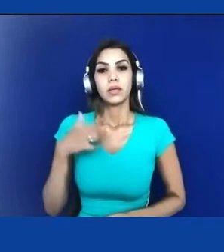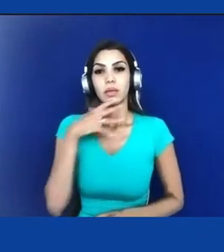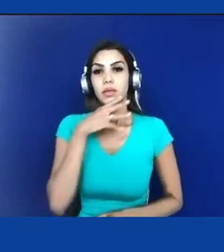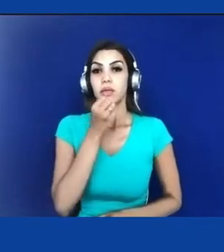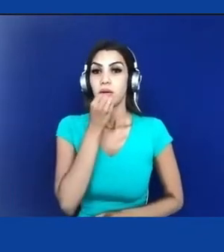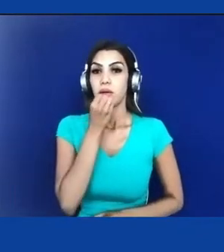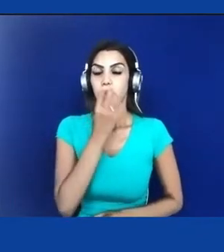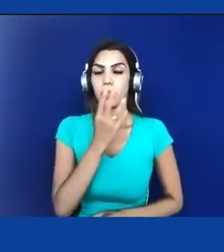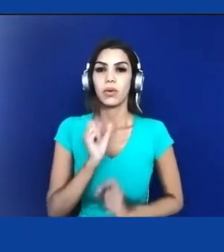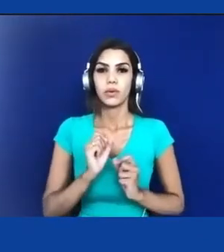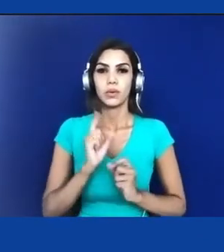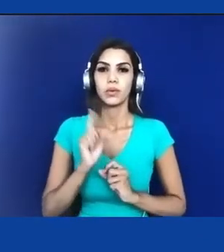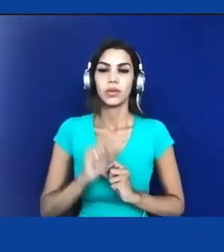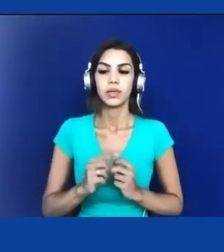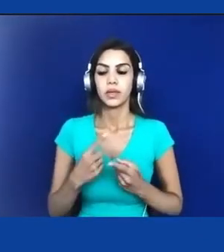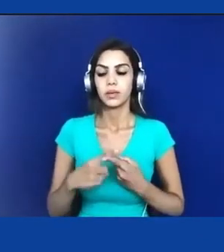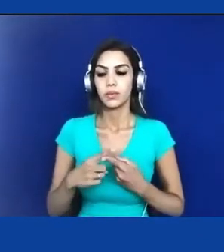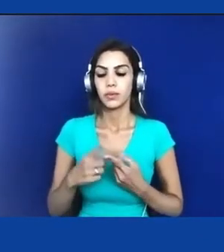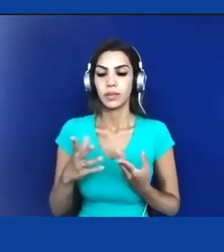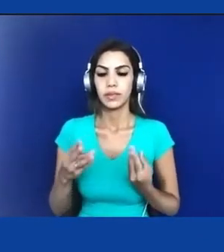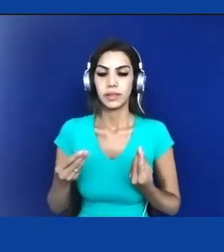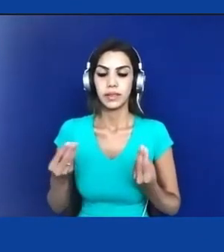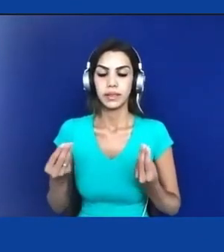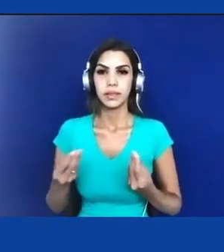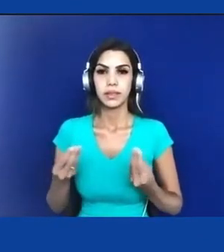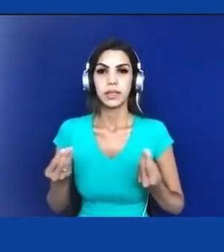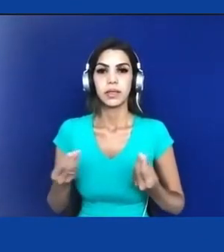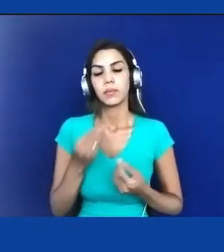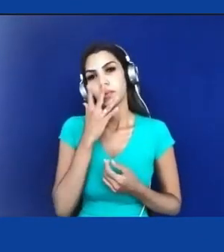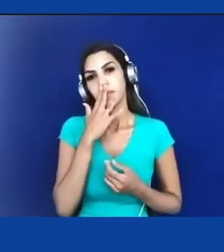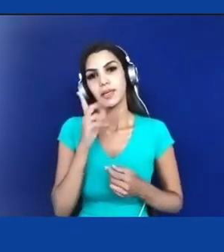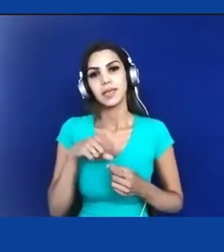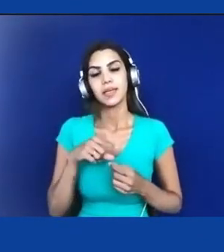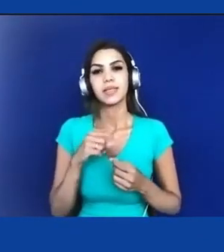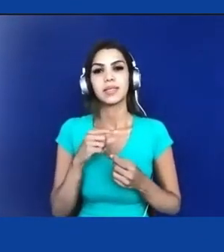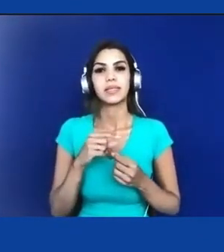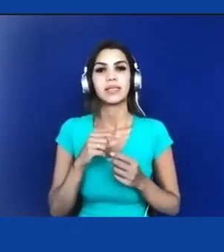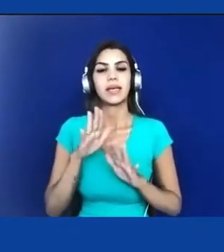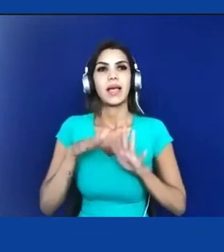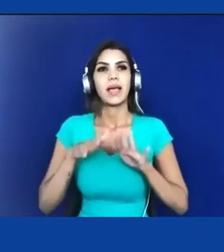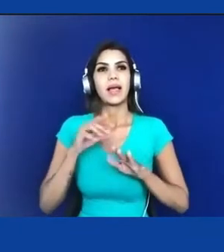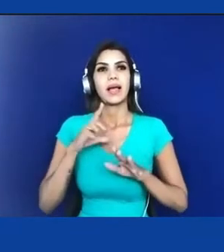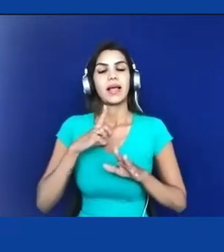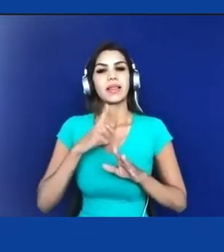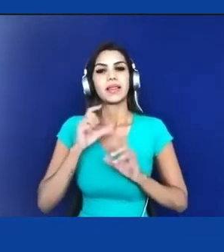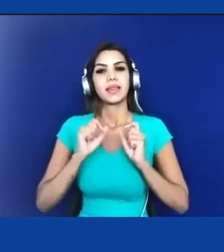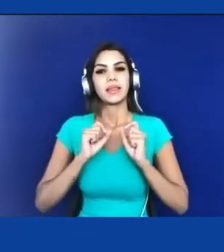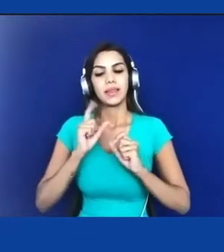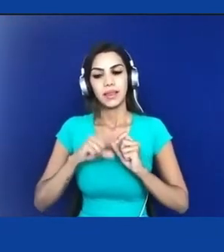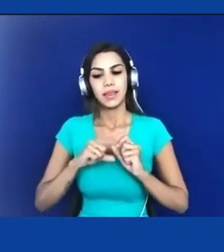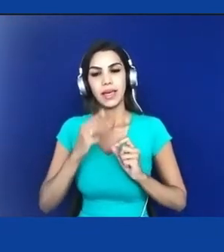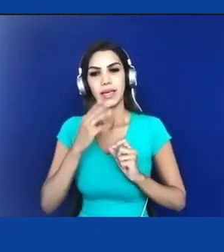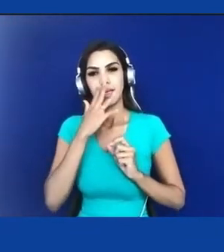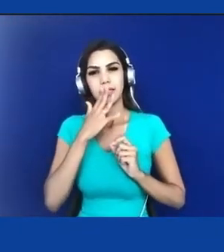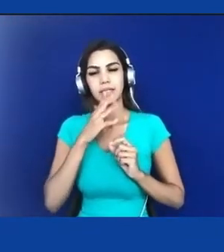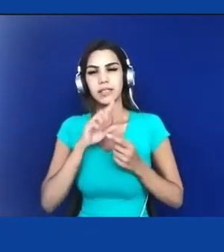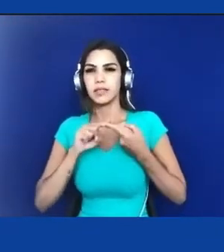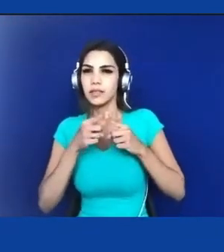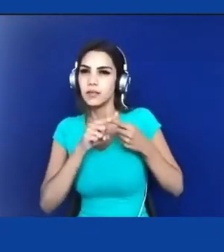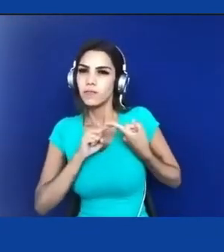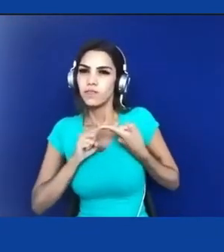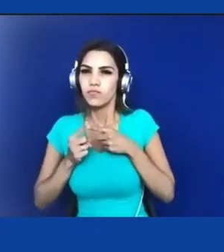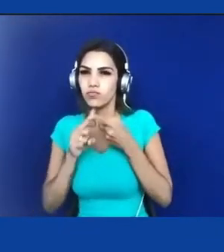a algumas visões simplórias ou, o que é pior, conspiratórias que postulam a existência de um movimento